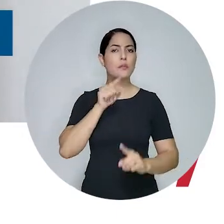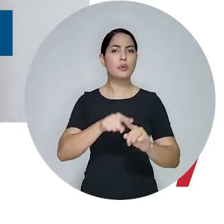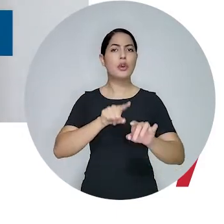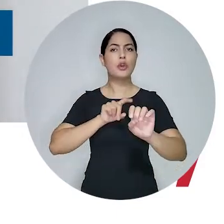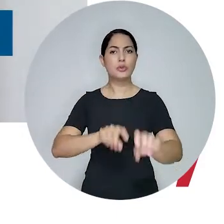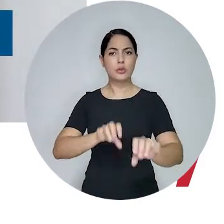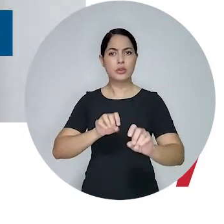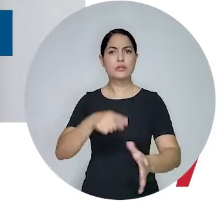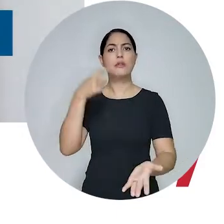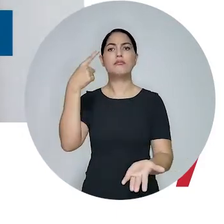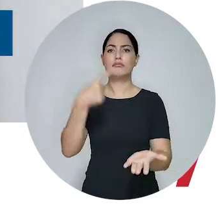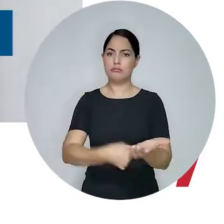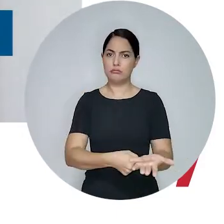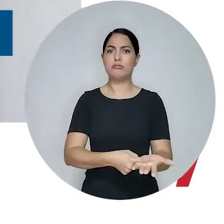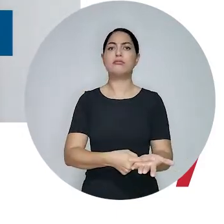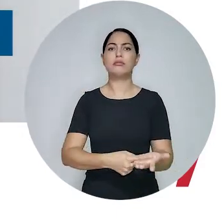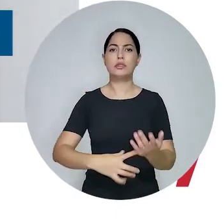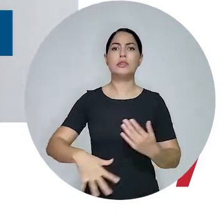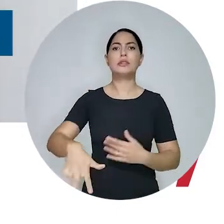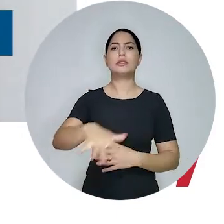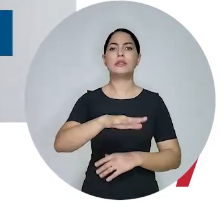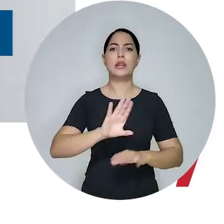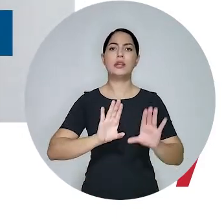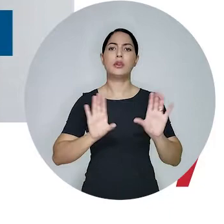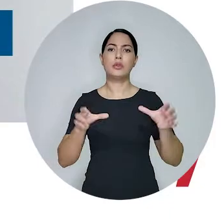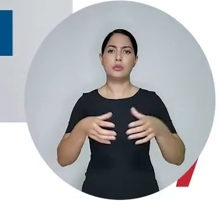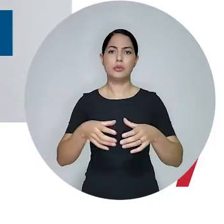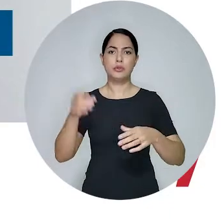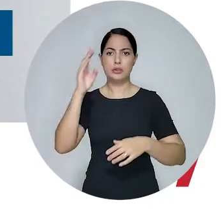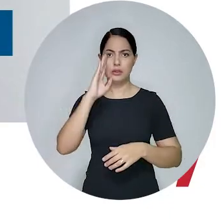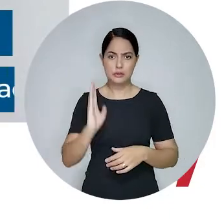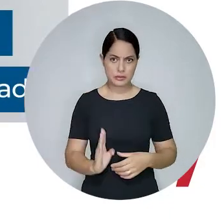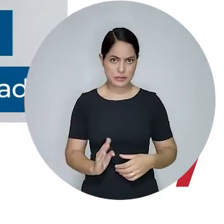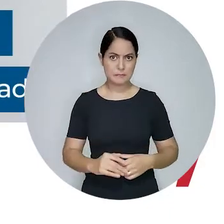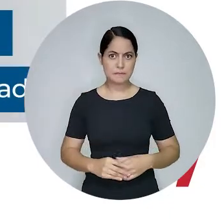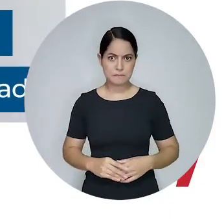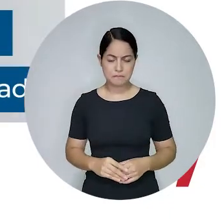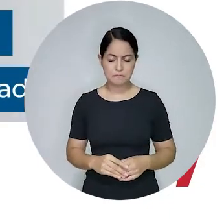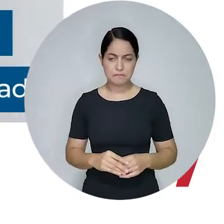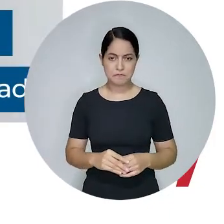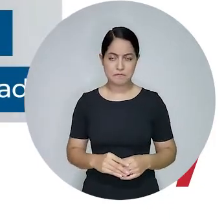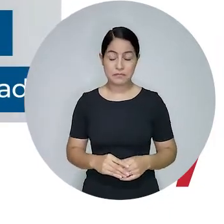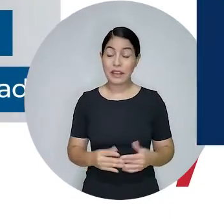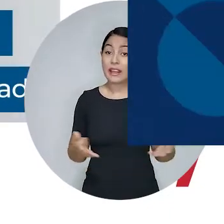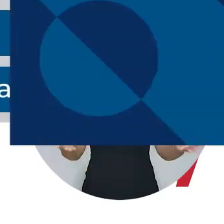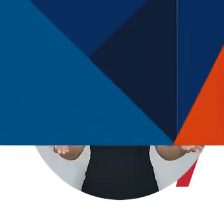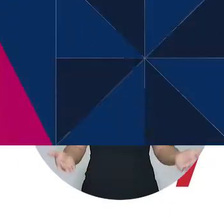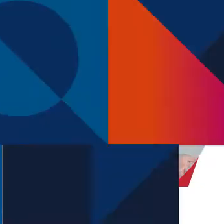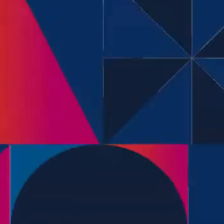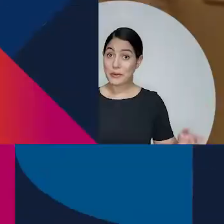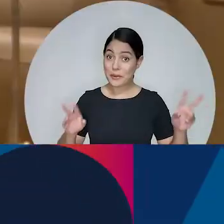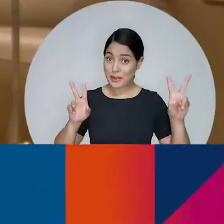com compromisso pela educação e voltado para a comunidade brasileira. Fecha aspas.